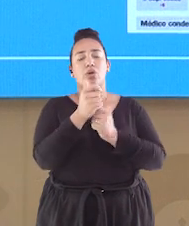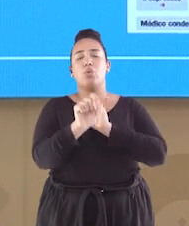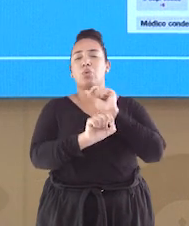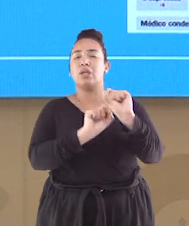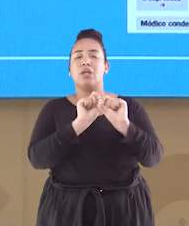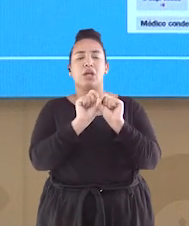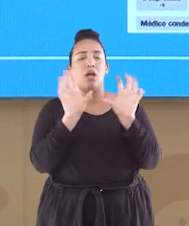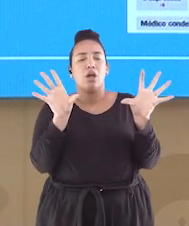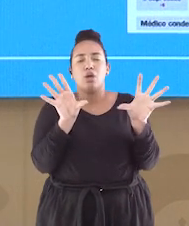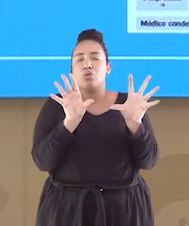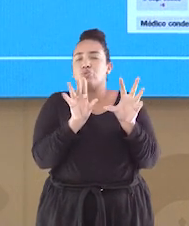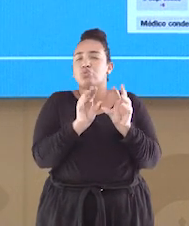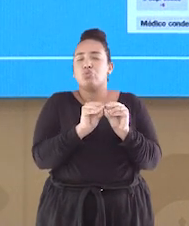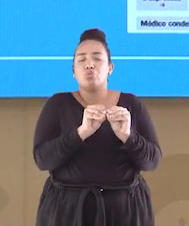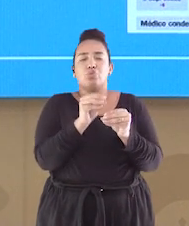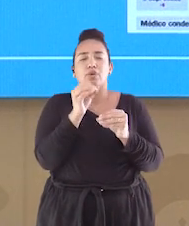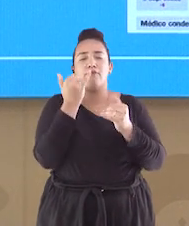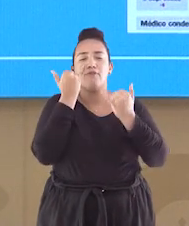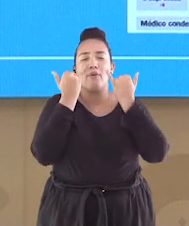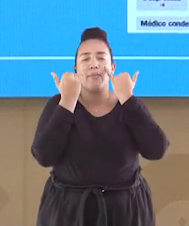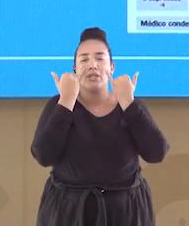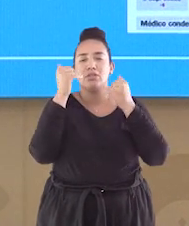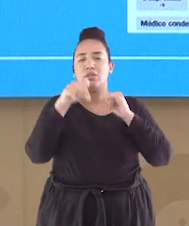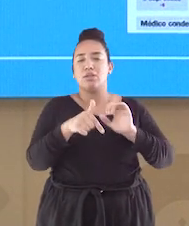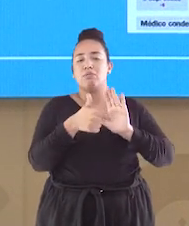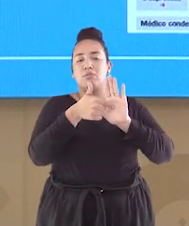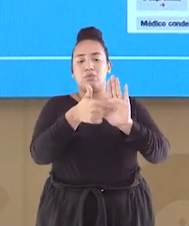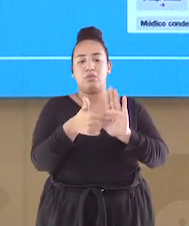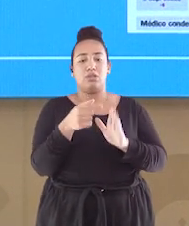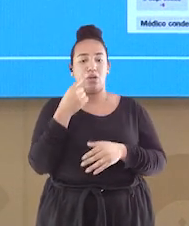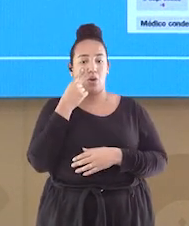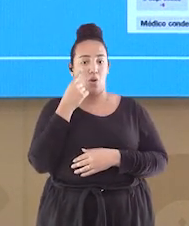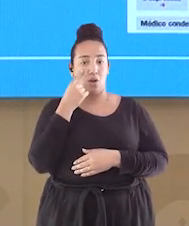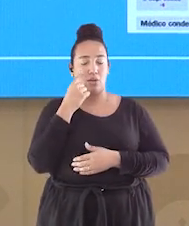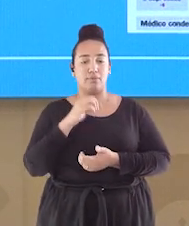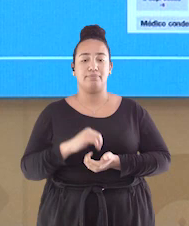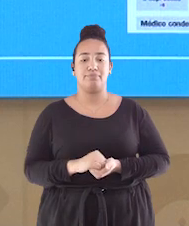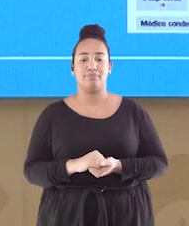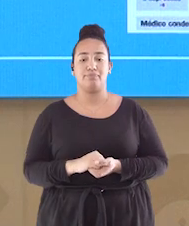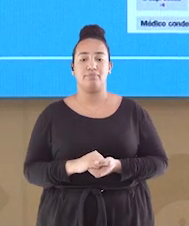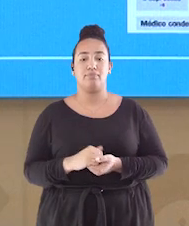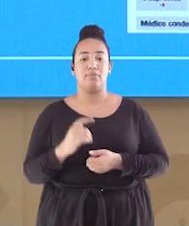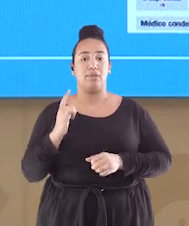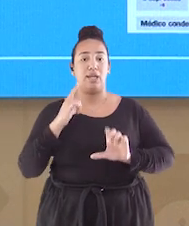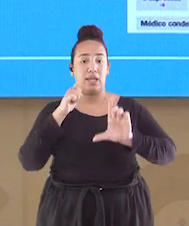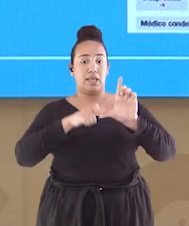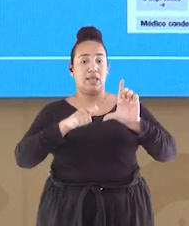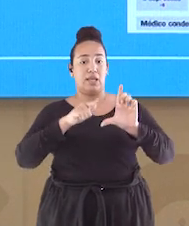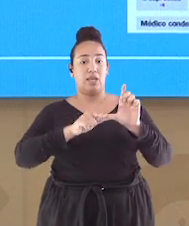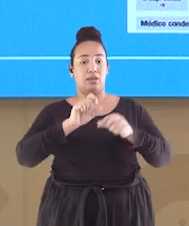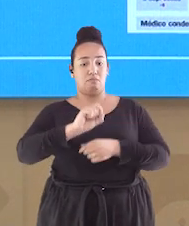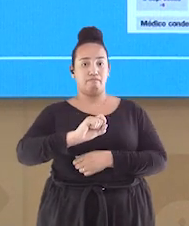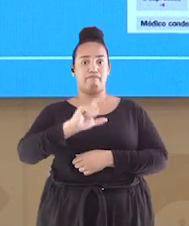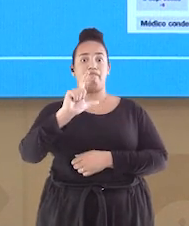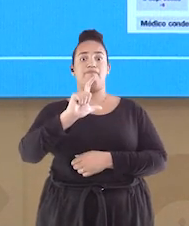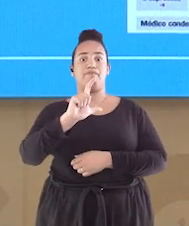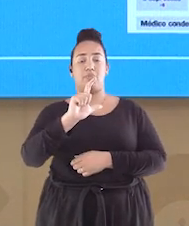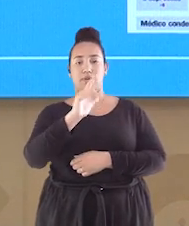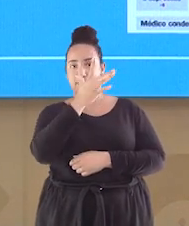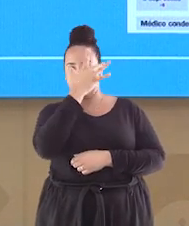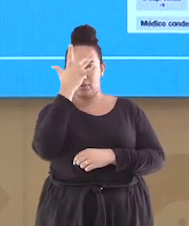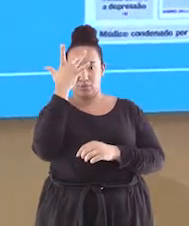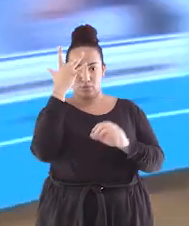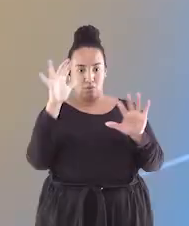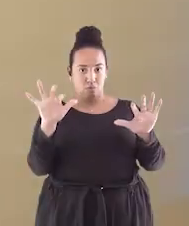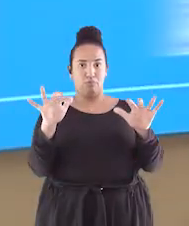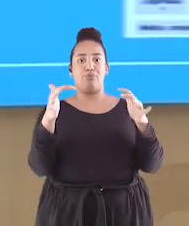muito breve sobre a notícia em destaque. Perceba que ela possui até uma letra maior para realmente chamar a atenção do